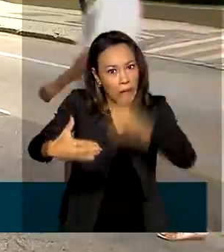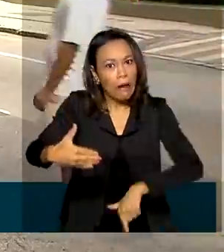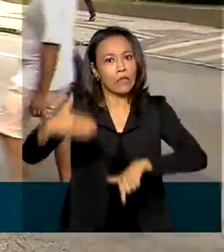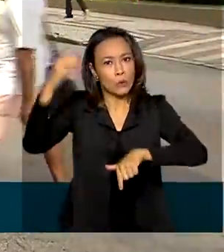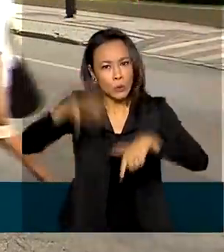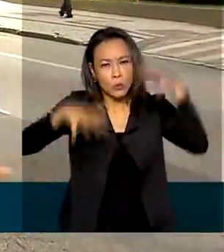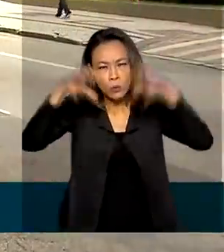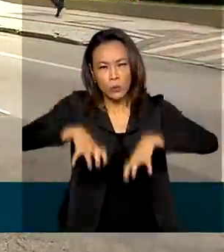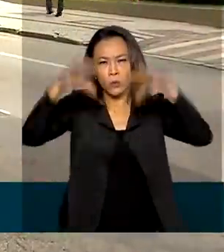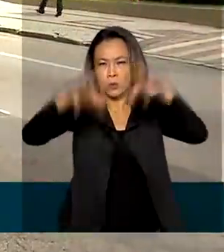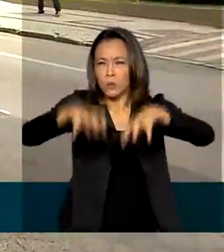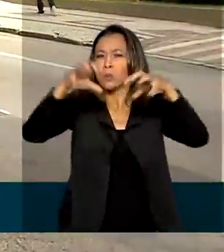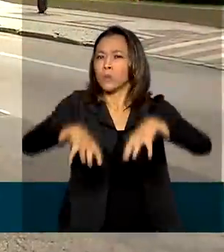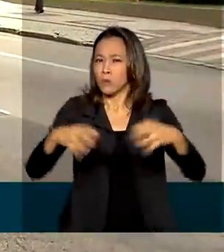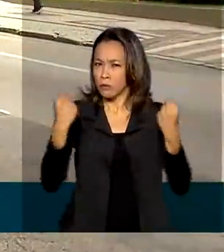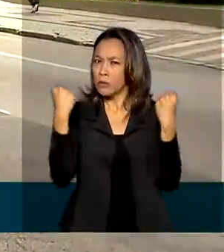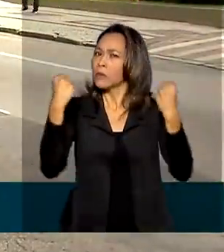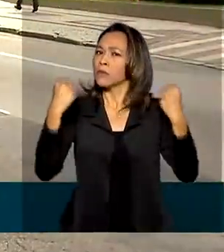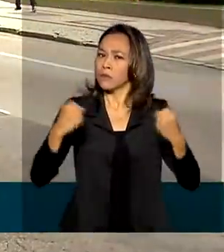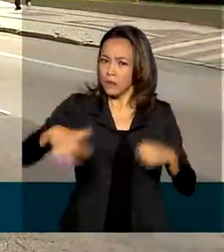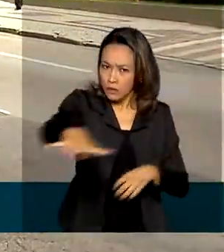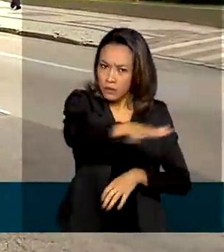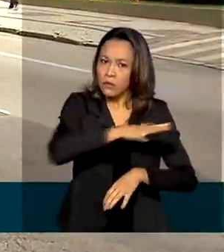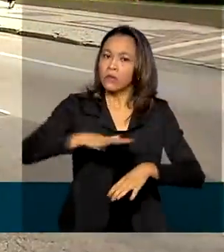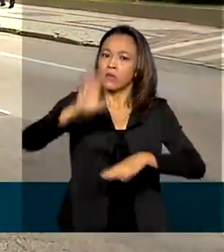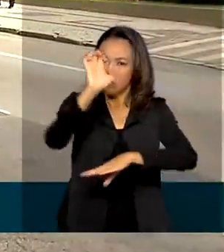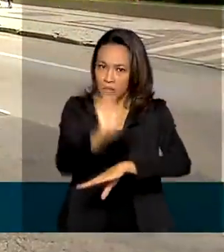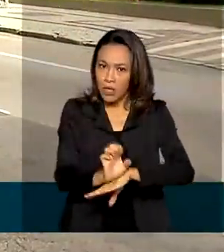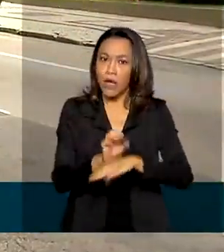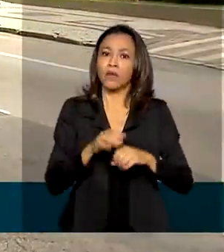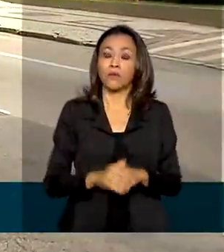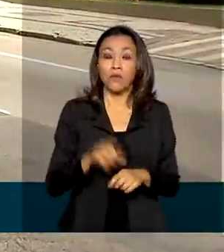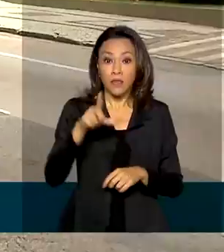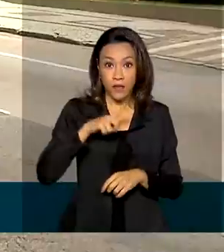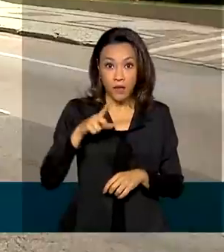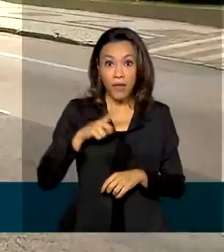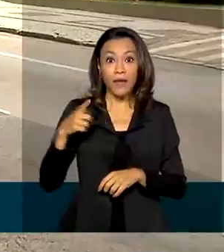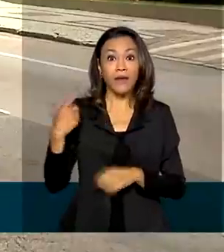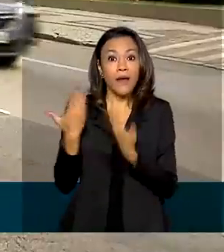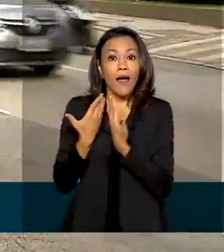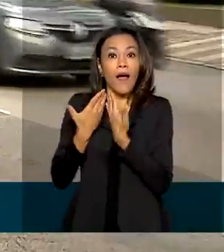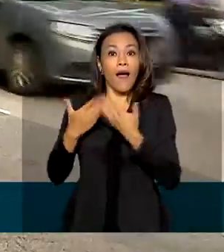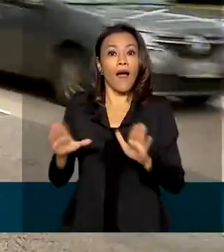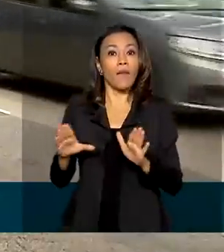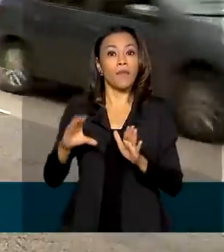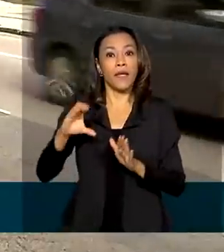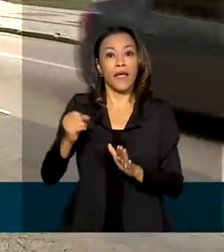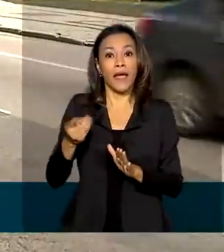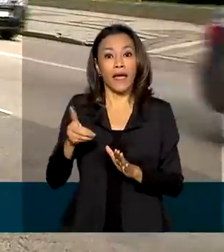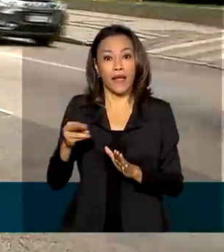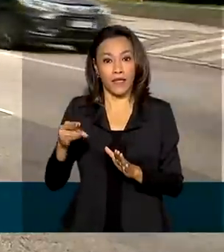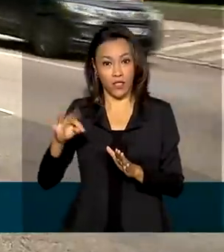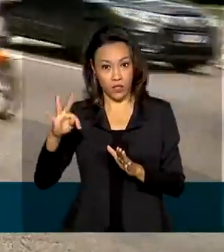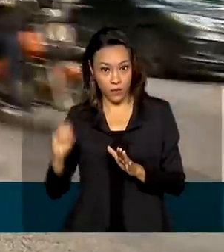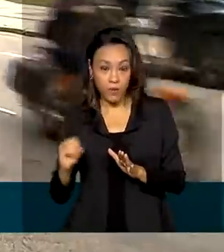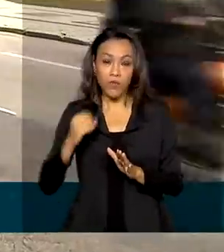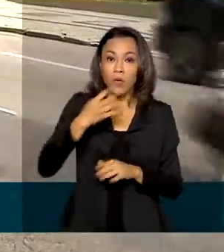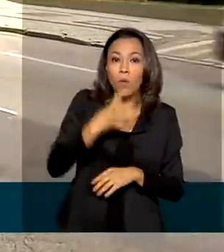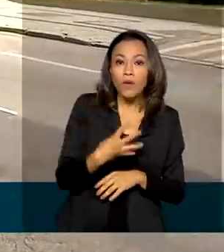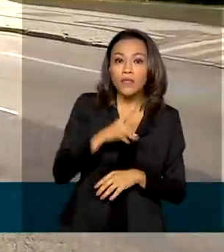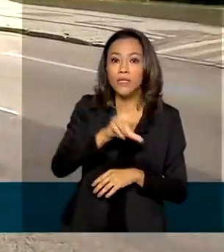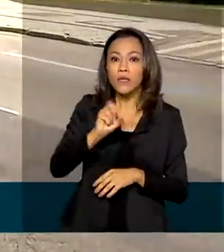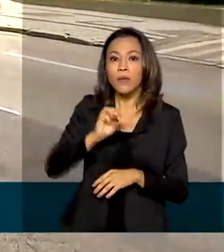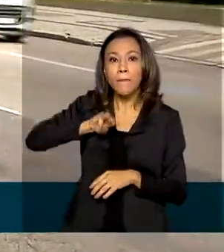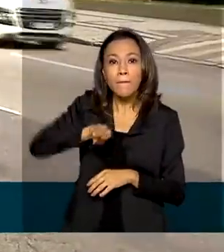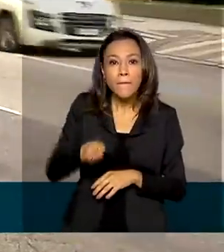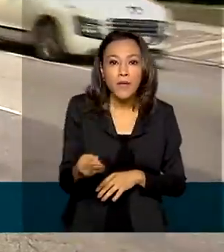intensas na região. O presidente assinou medida provisória que abre crédito extraordinário de 450 milhões de reais